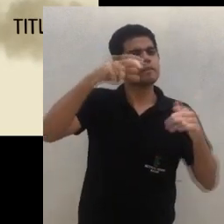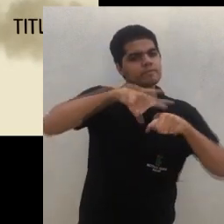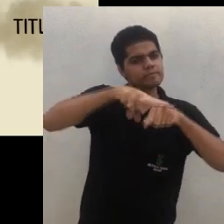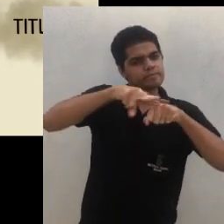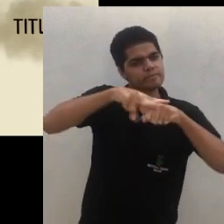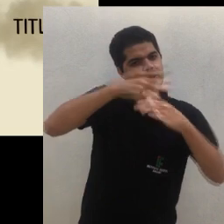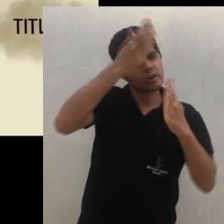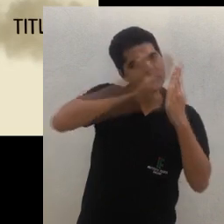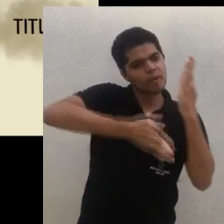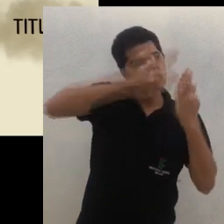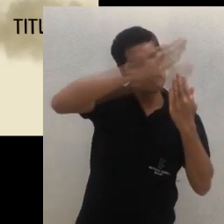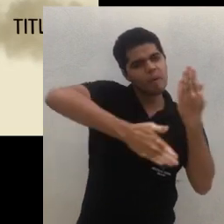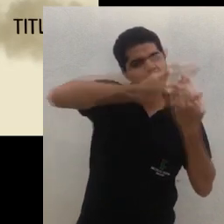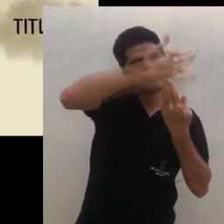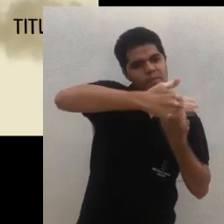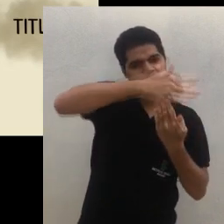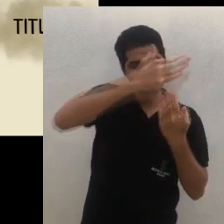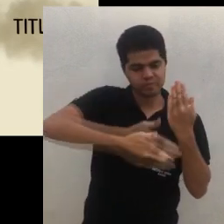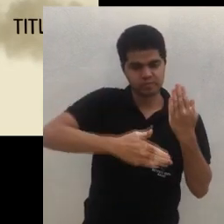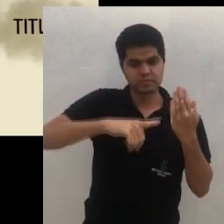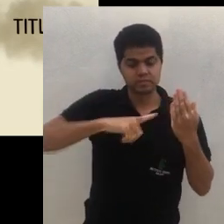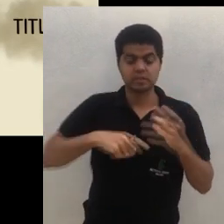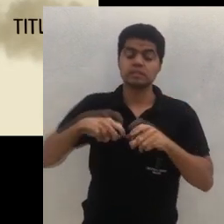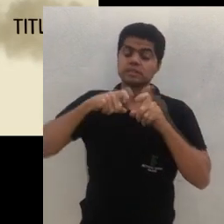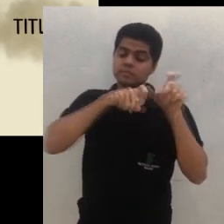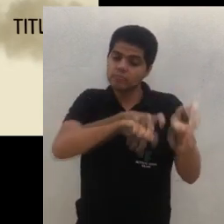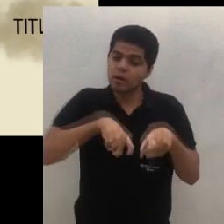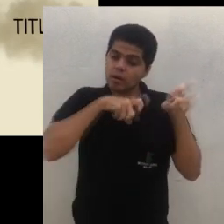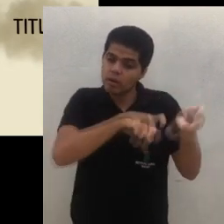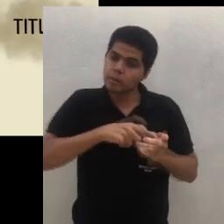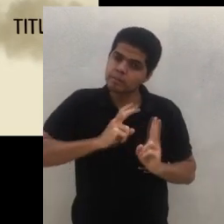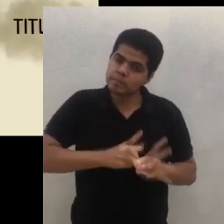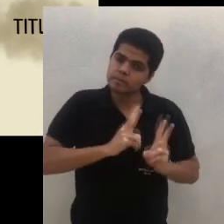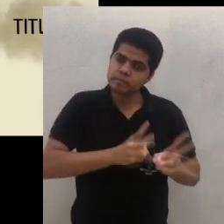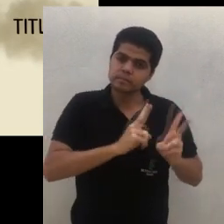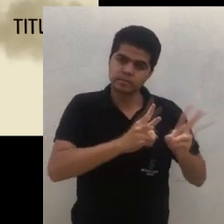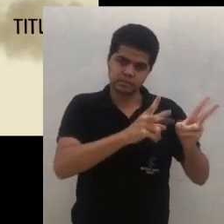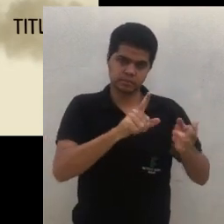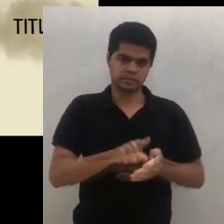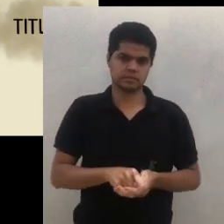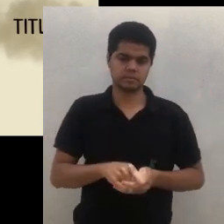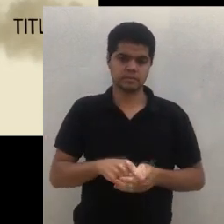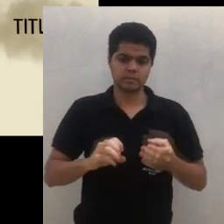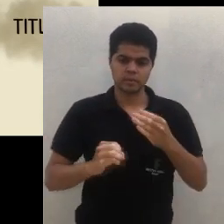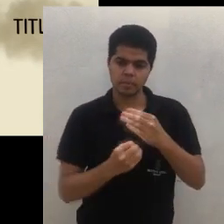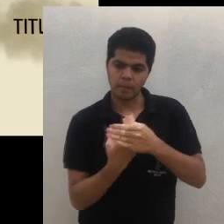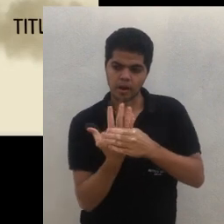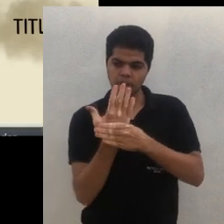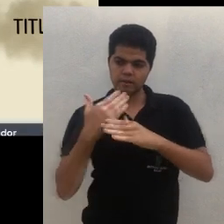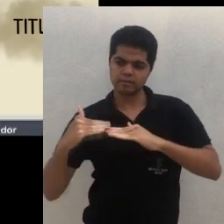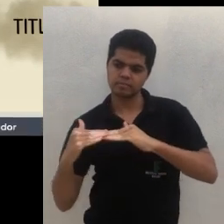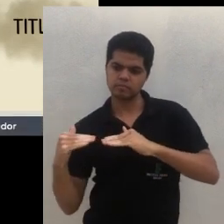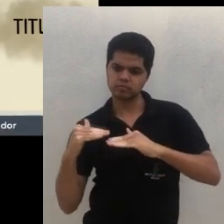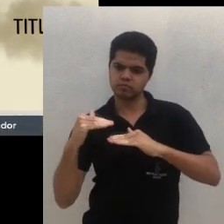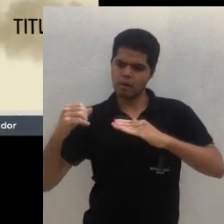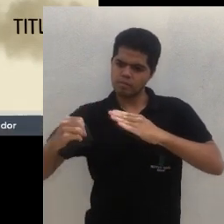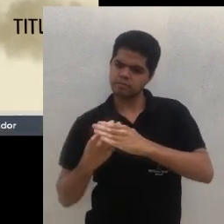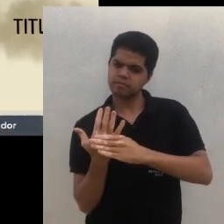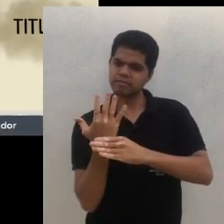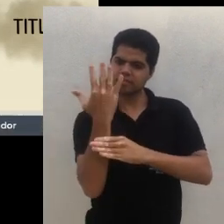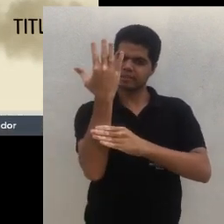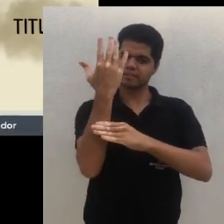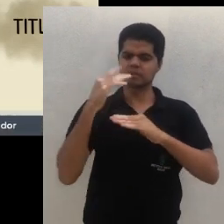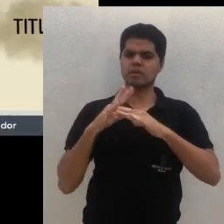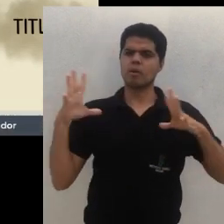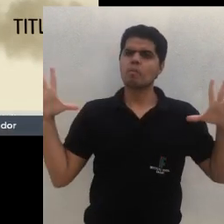gente tem uma faixa aqui, essas plantas elas vão crescer, mas nunca elas vão fechar totalmente essa faixa aqui dos cultivos anuais,